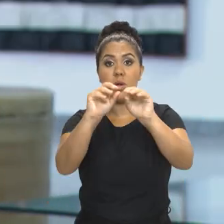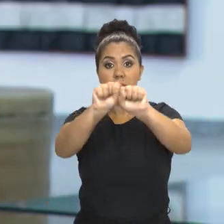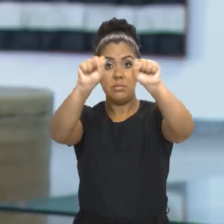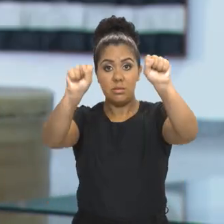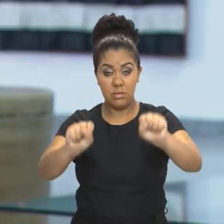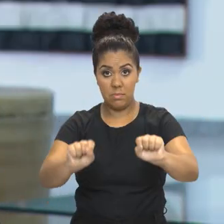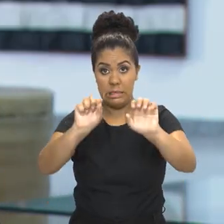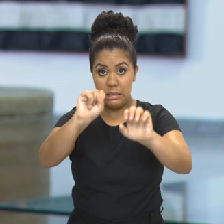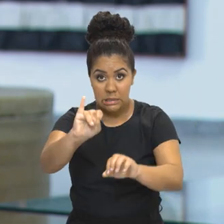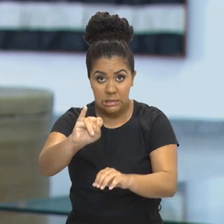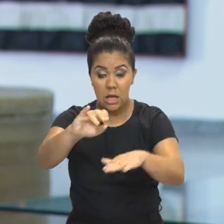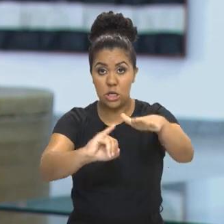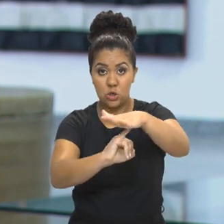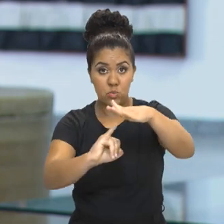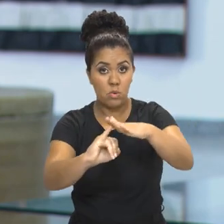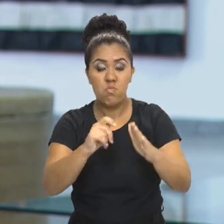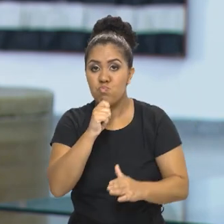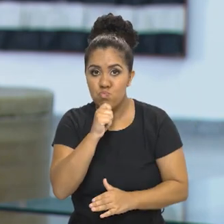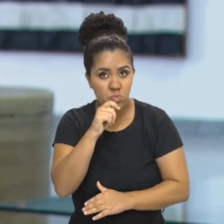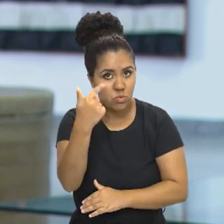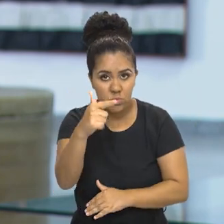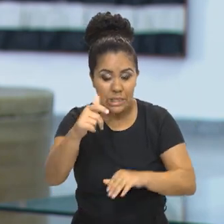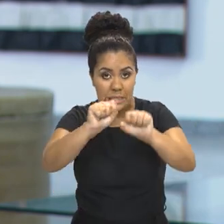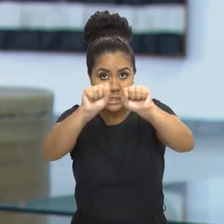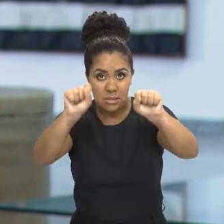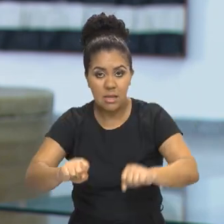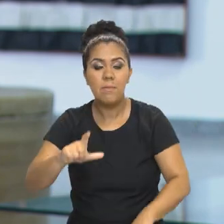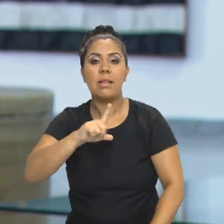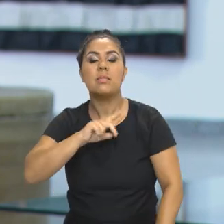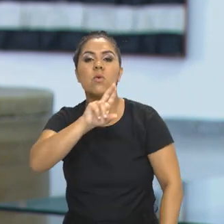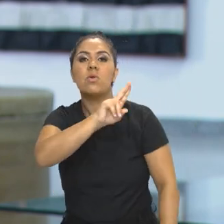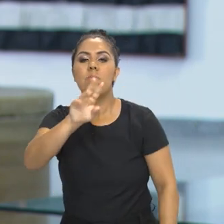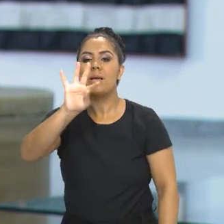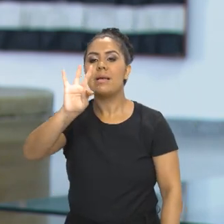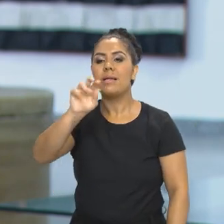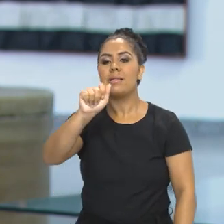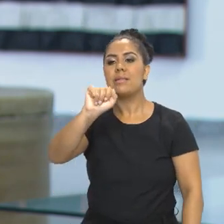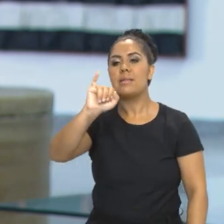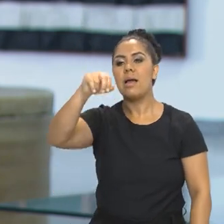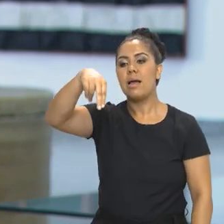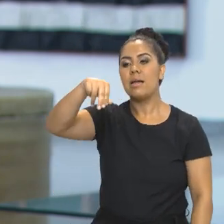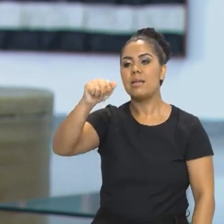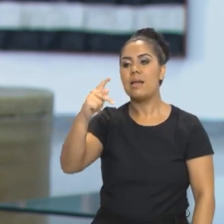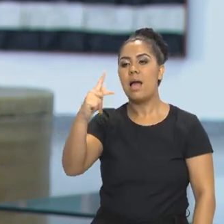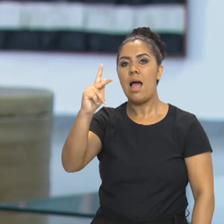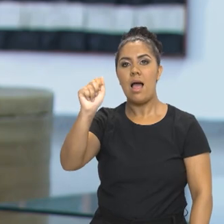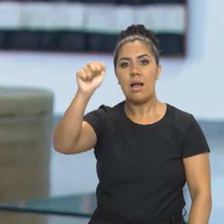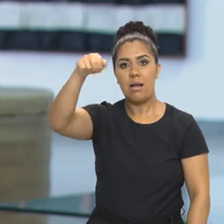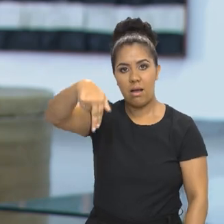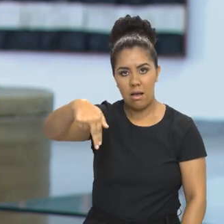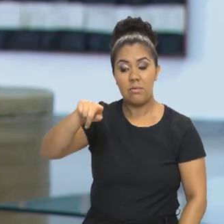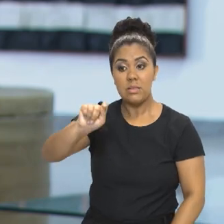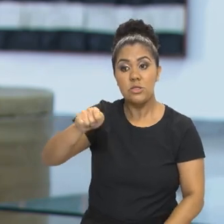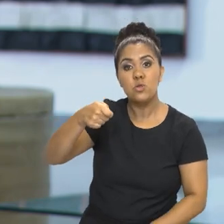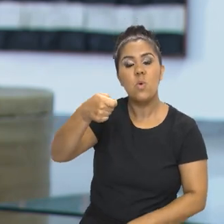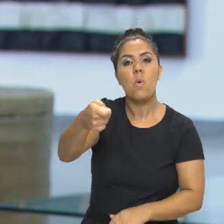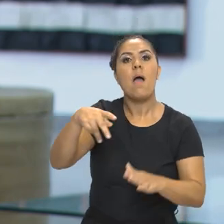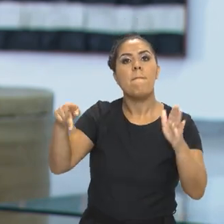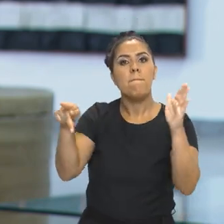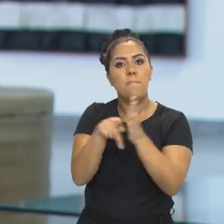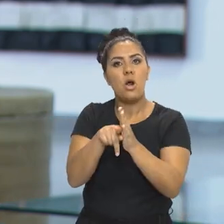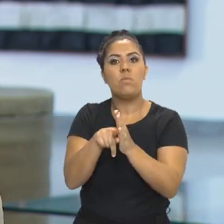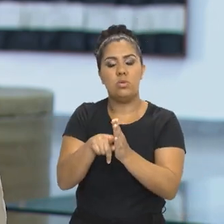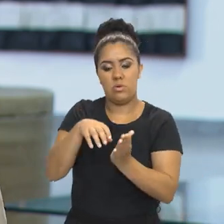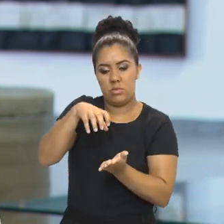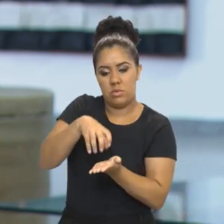oferecemos, para quem não tem um sistema, o Tainacan, que também é um sistema de disponibilização de acervos, desenvolvido pelo